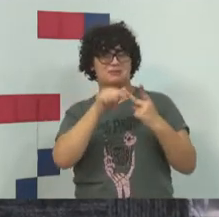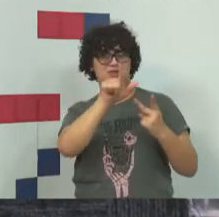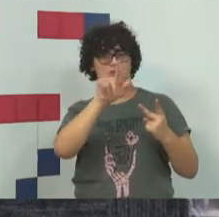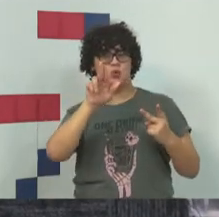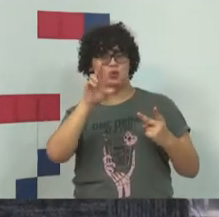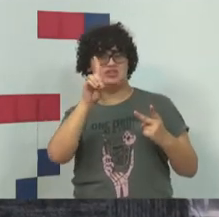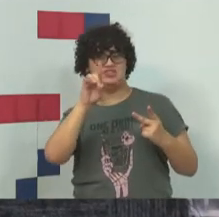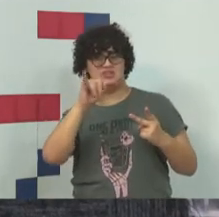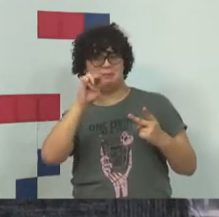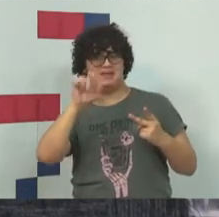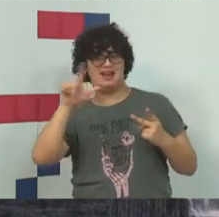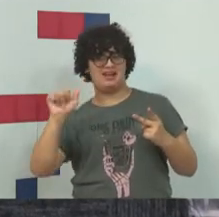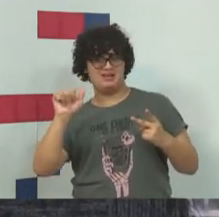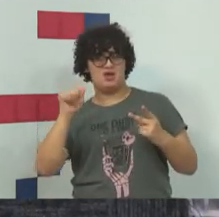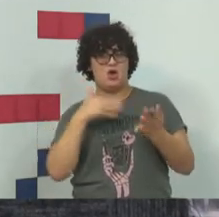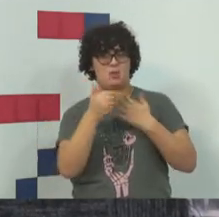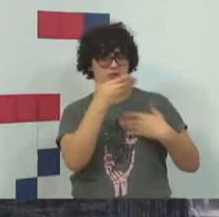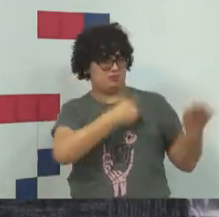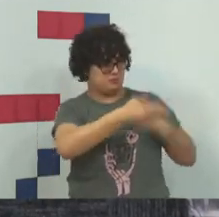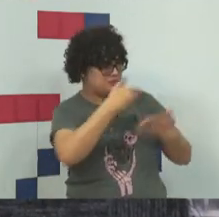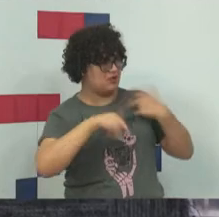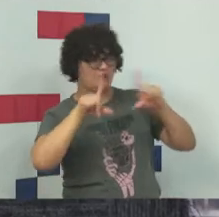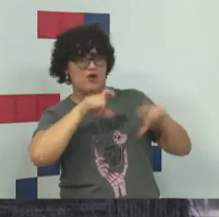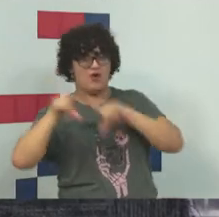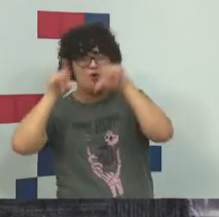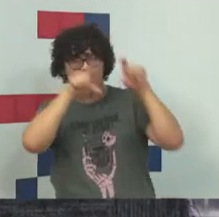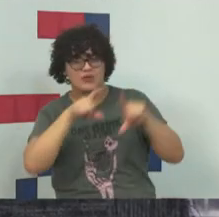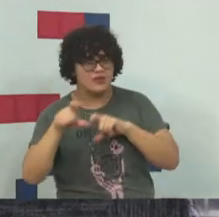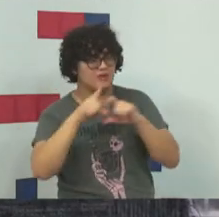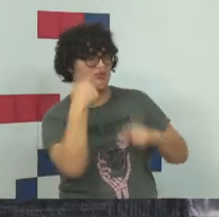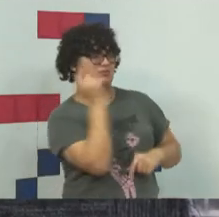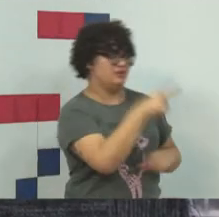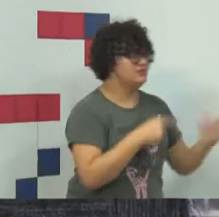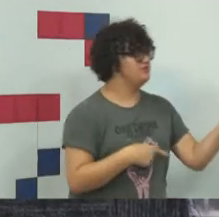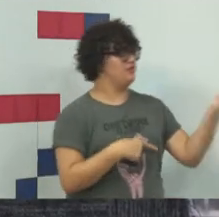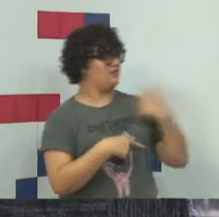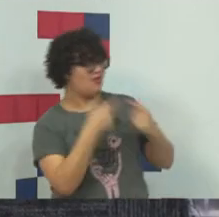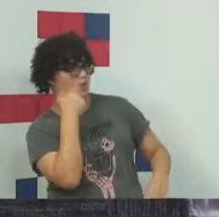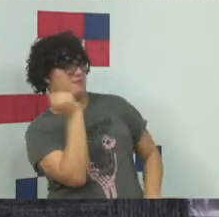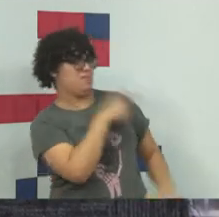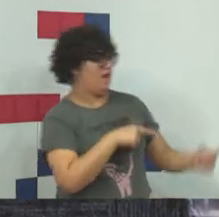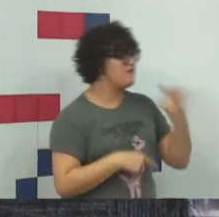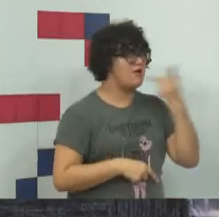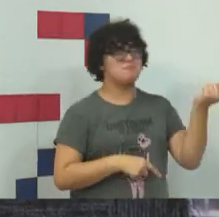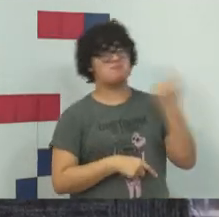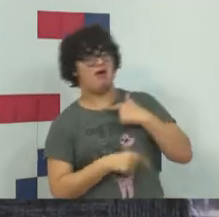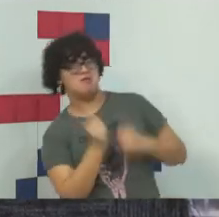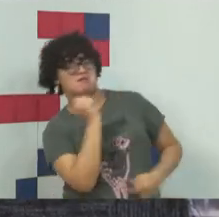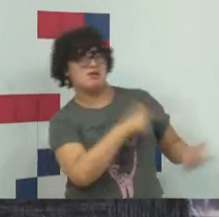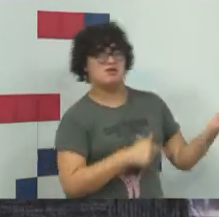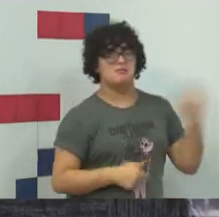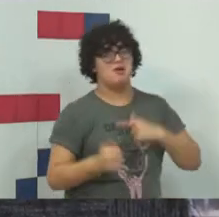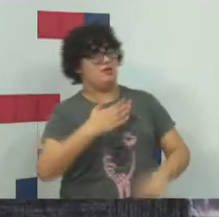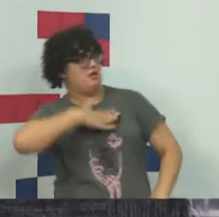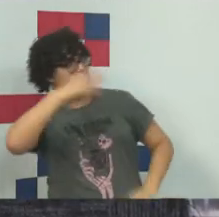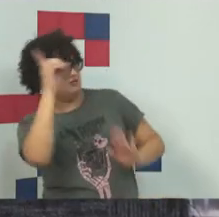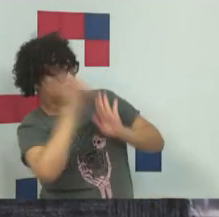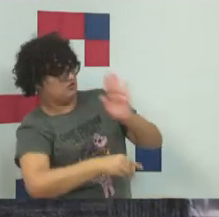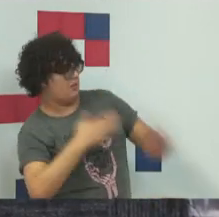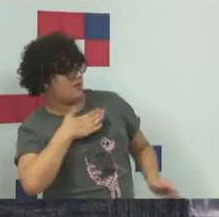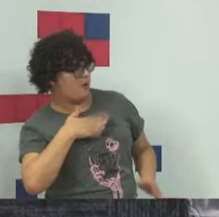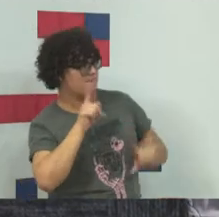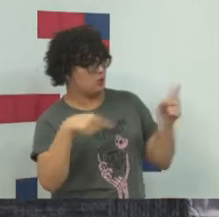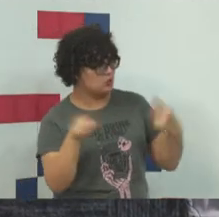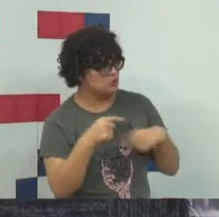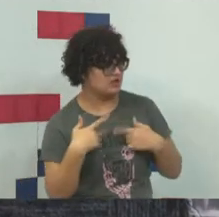a trocar ali farpas, fotografias, fãs clubes, discussões sobre autoria de música, se ia dividir ou não ia dividir direitos